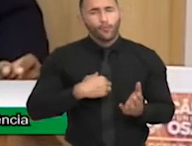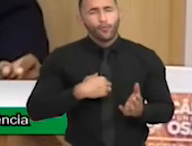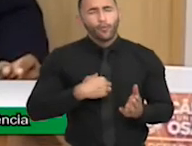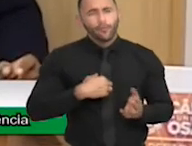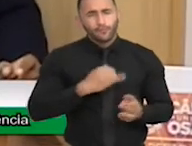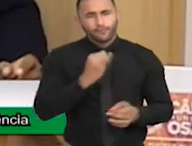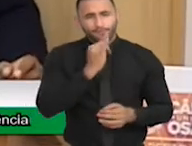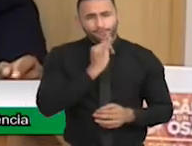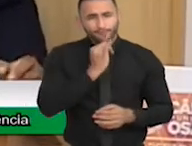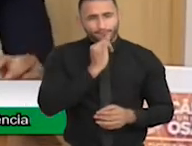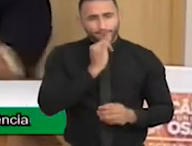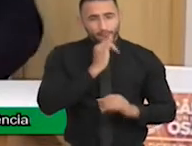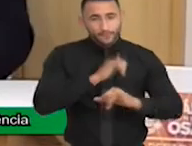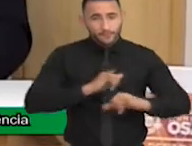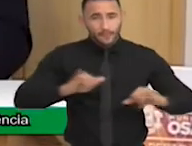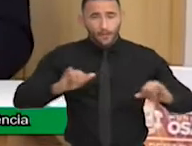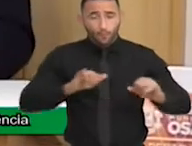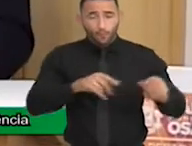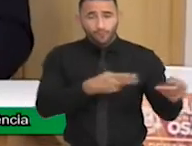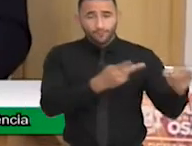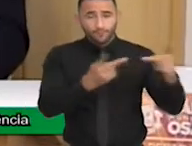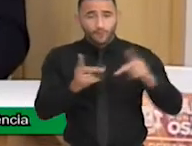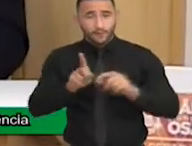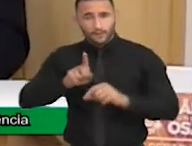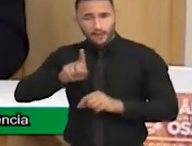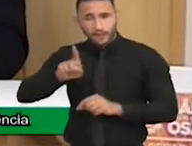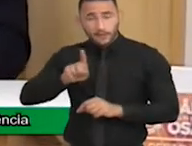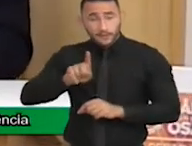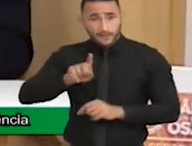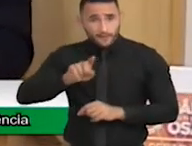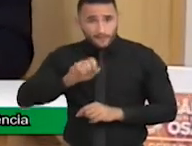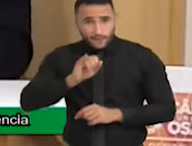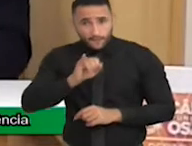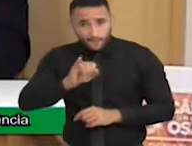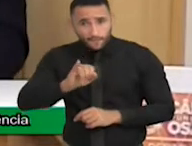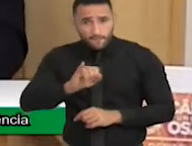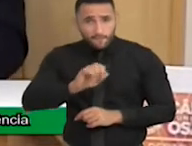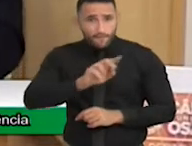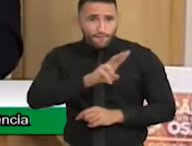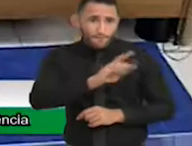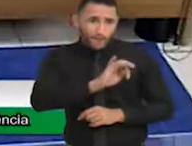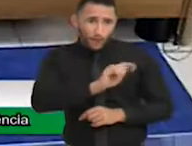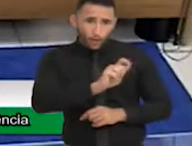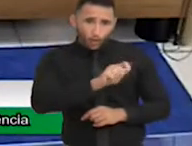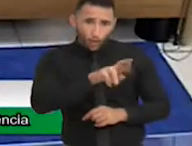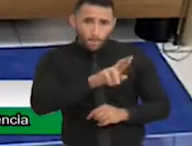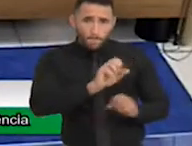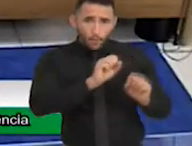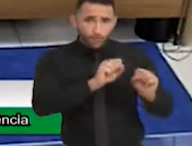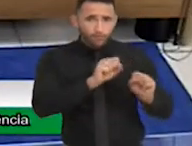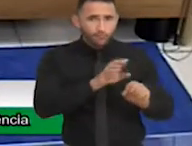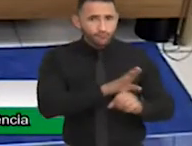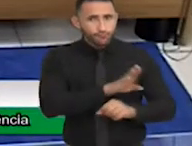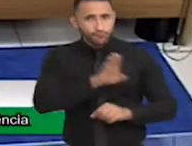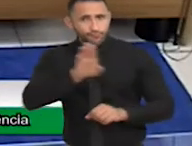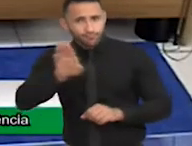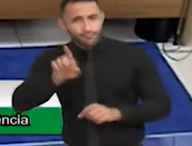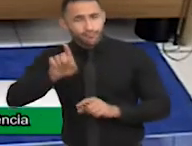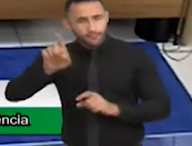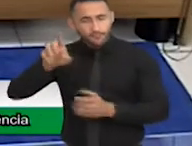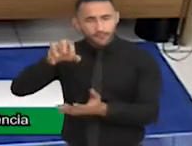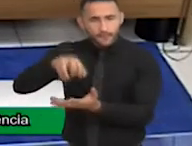visitar e queria fazer o convite, Vido, se você não foi convidado ainda, de você poder fazer uma visita lá na Kinder, Peter,